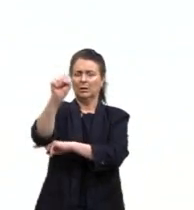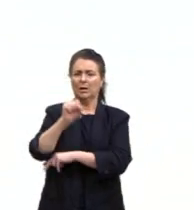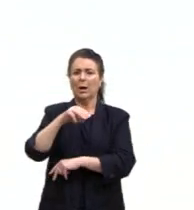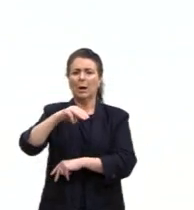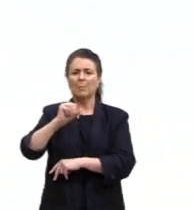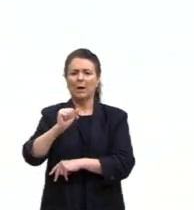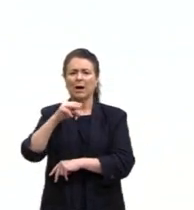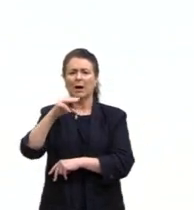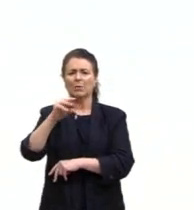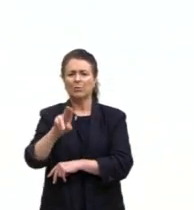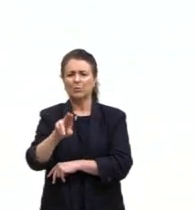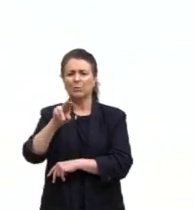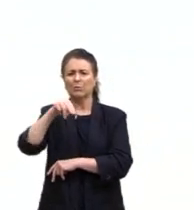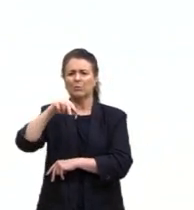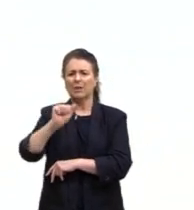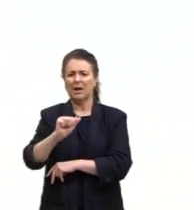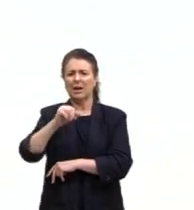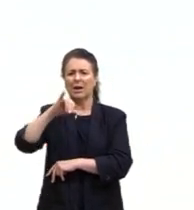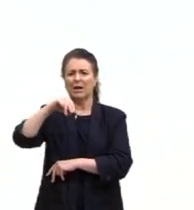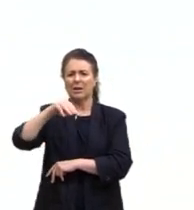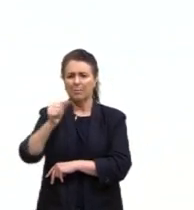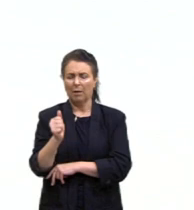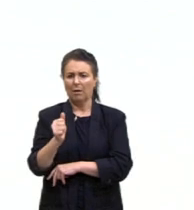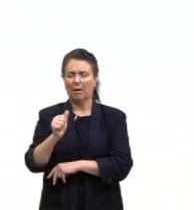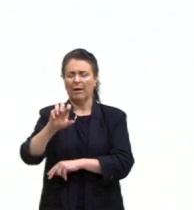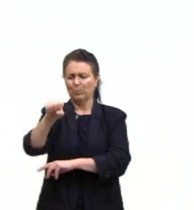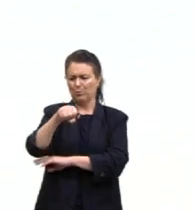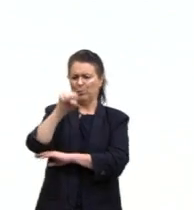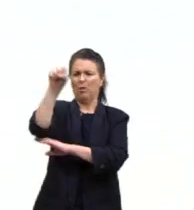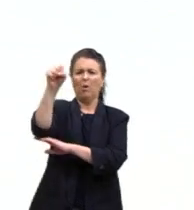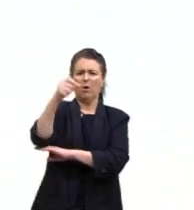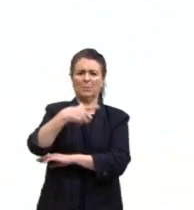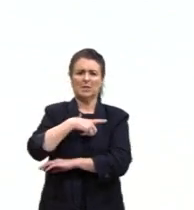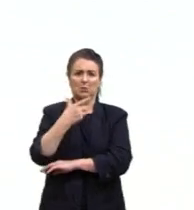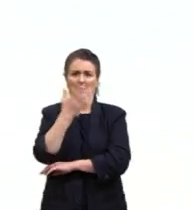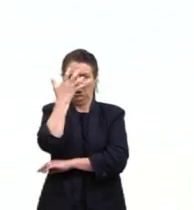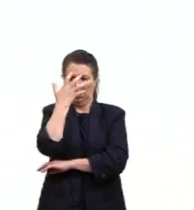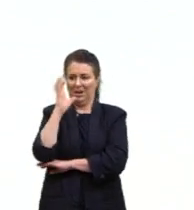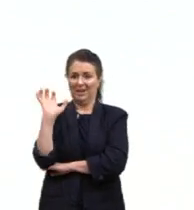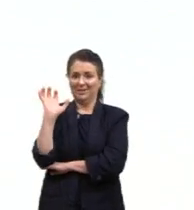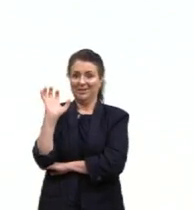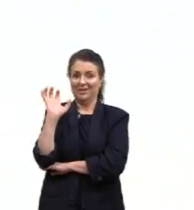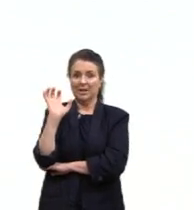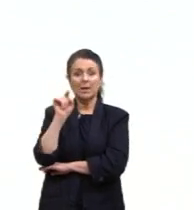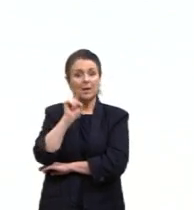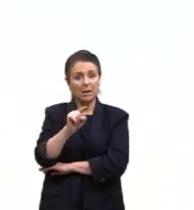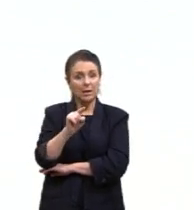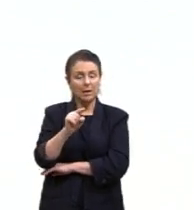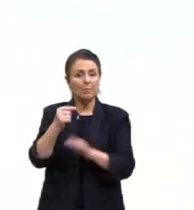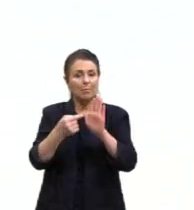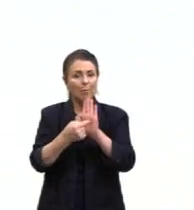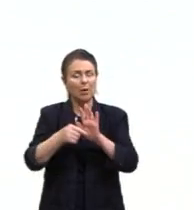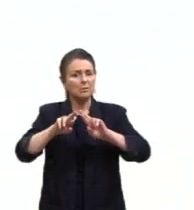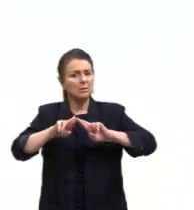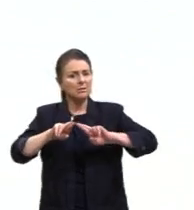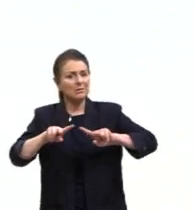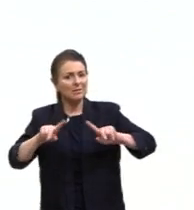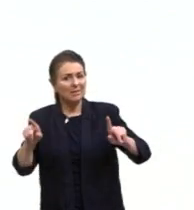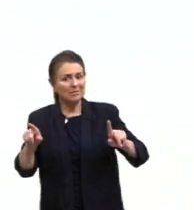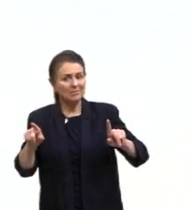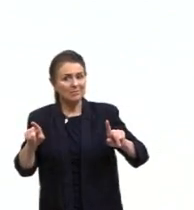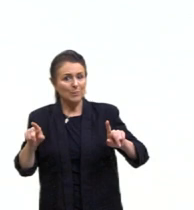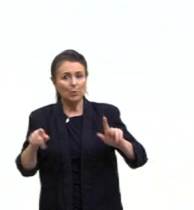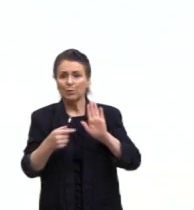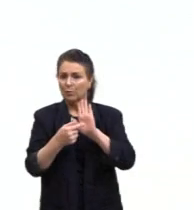sem caráter, ela é a que... O Jaider faz o contraponto àquilo que Mário de Andrade